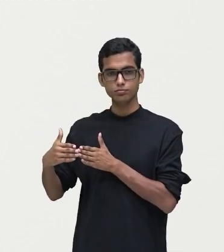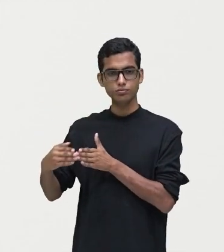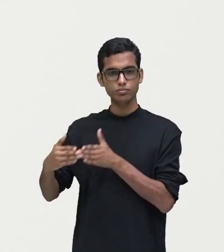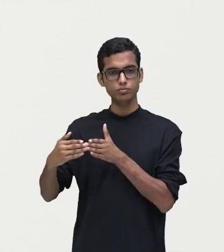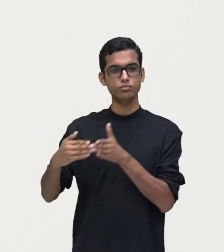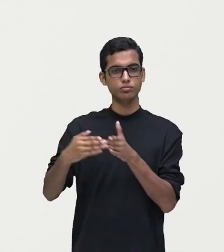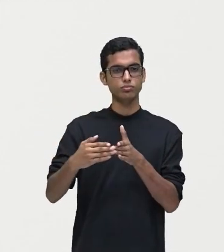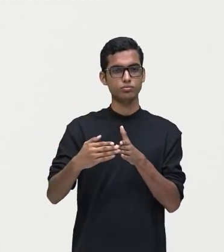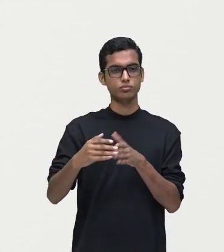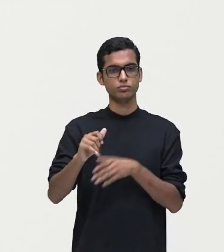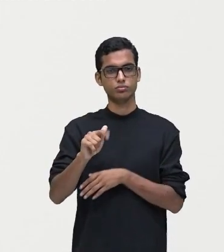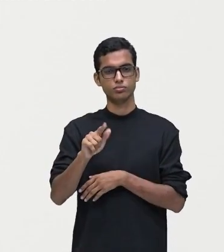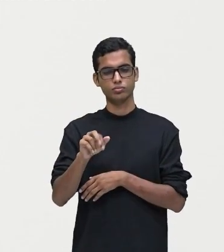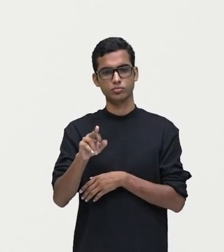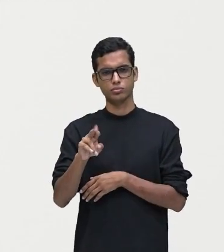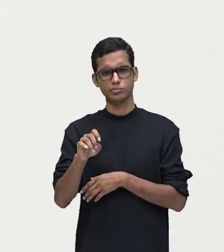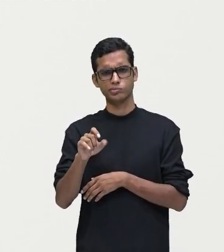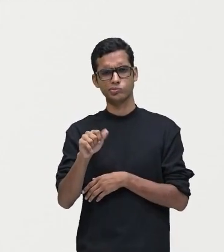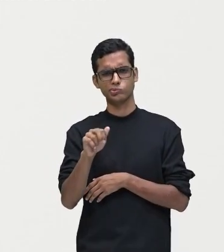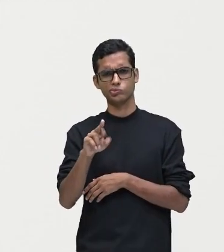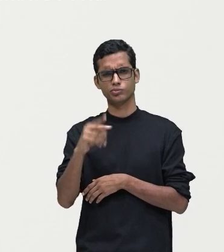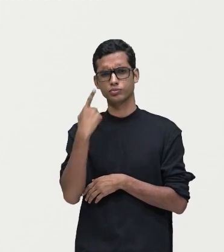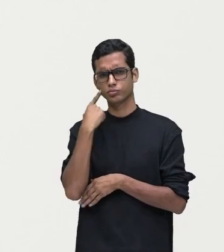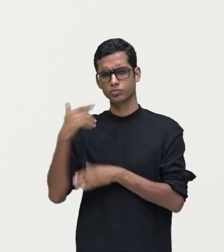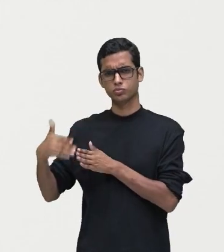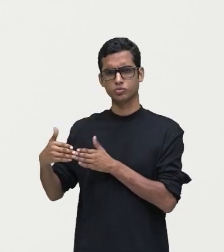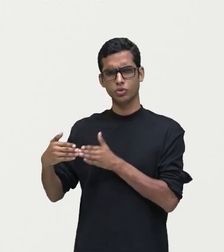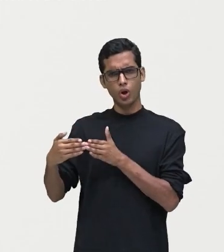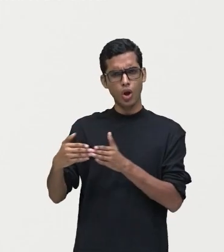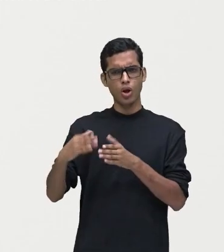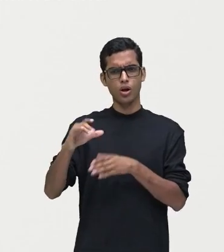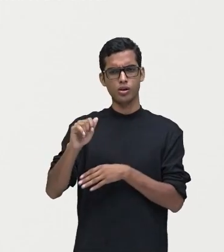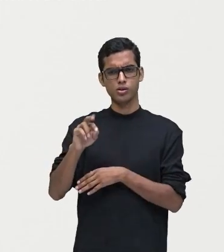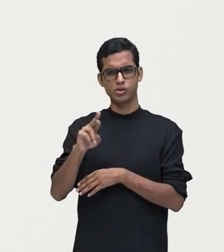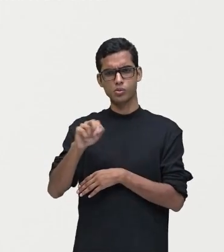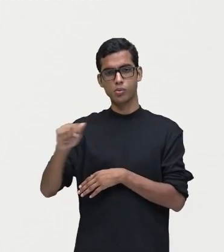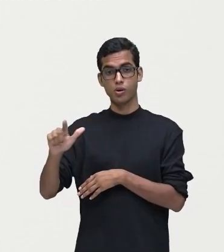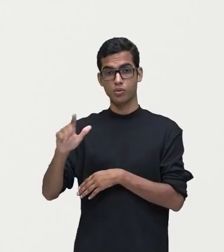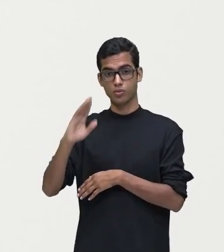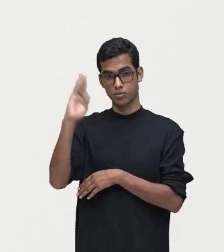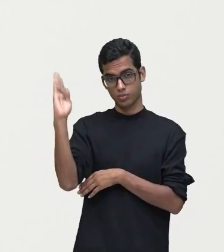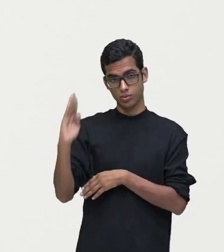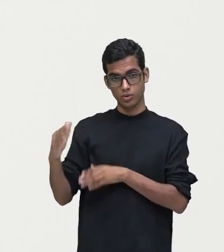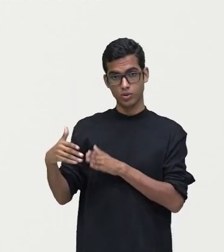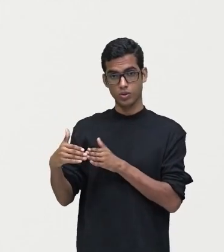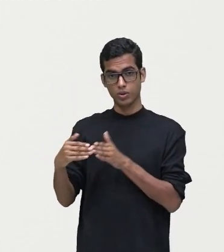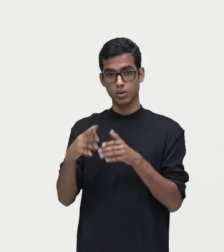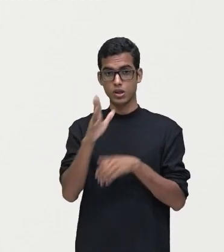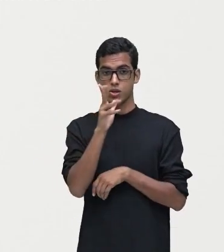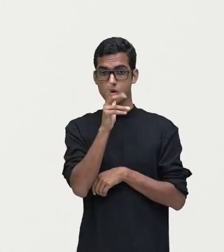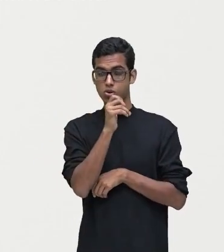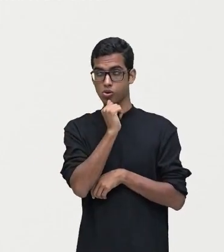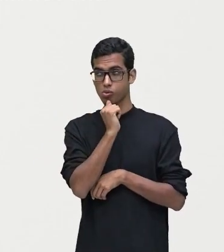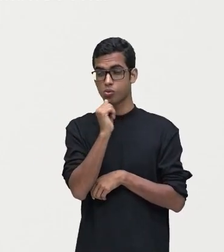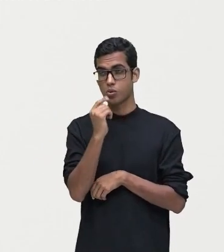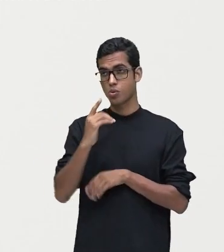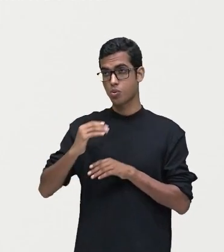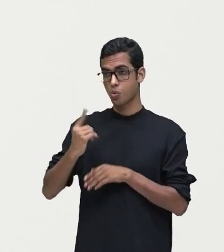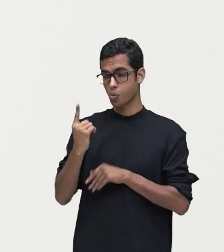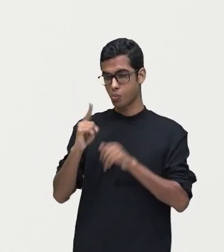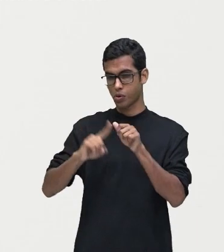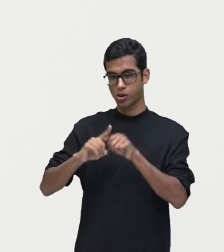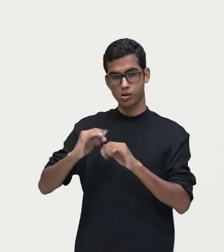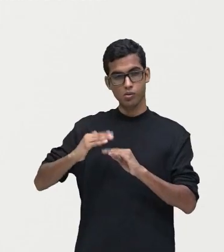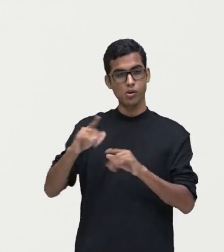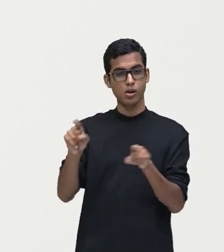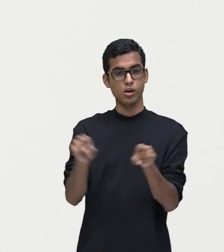Cabral. A viagem que Pedro Álvares Cabral fez ao Brasil demorou mais de um mês, Ele saiu de